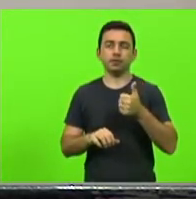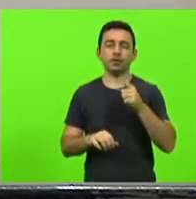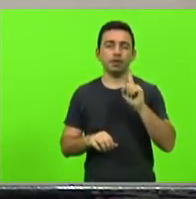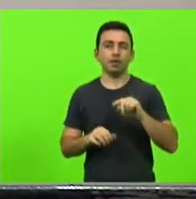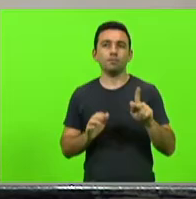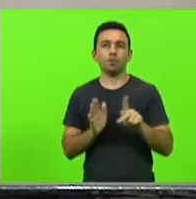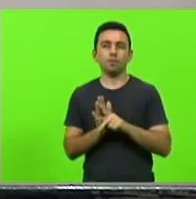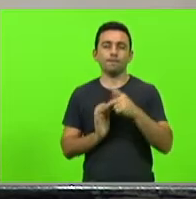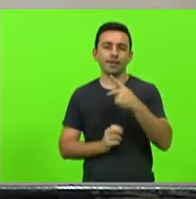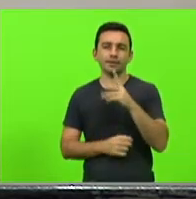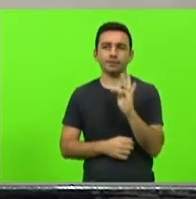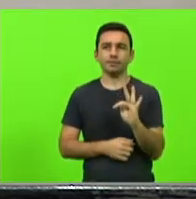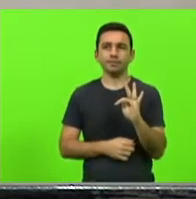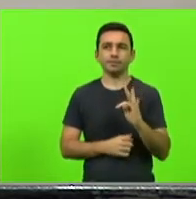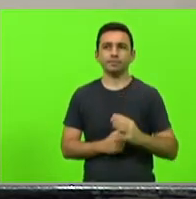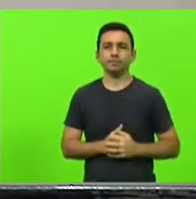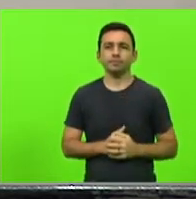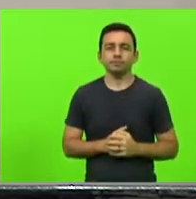ao PT